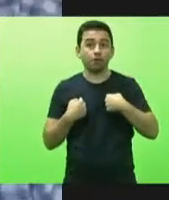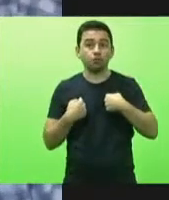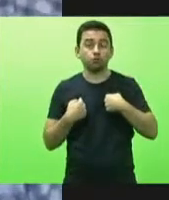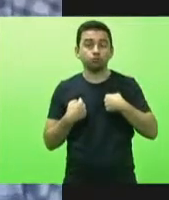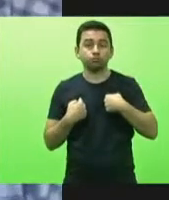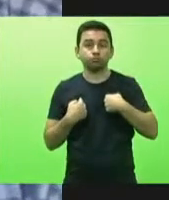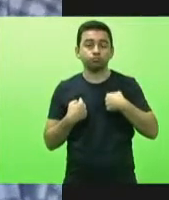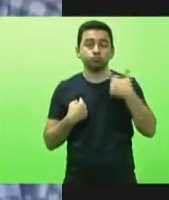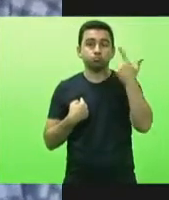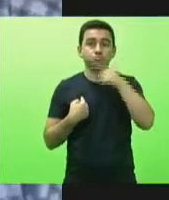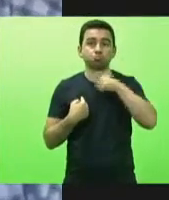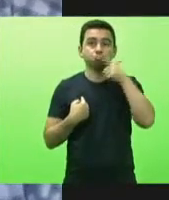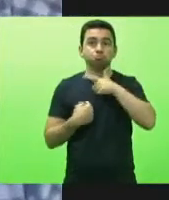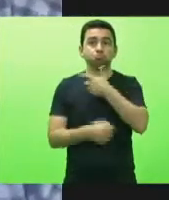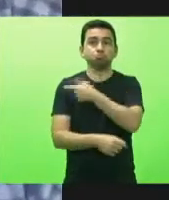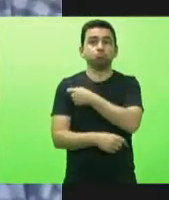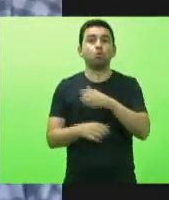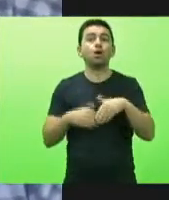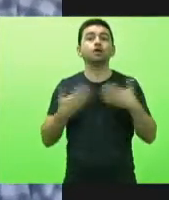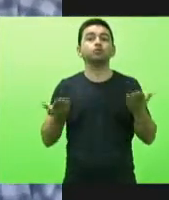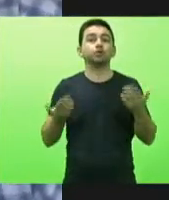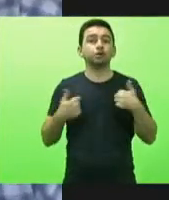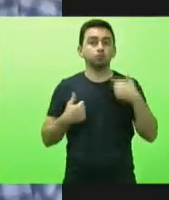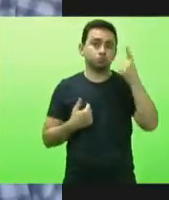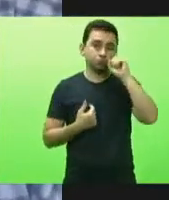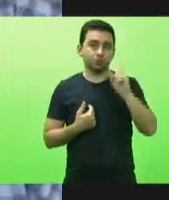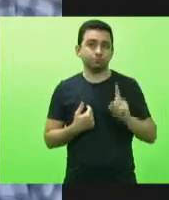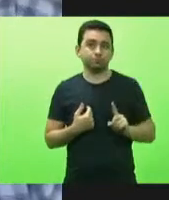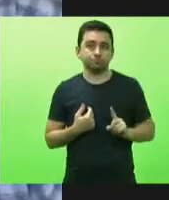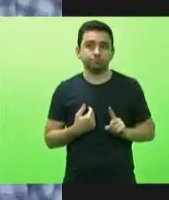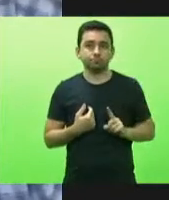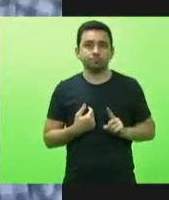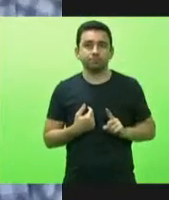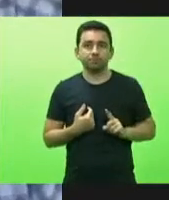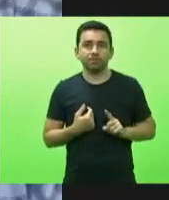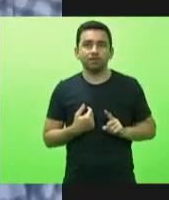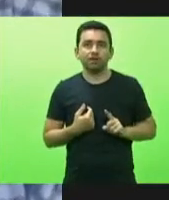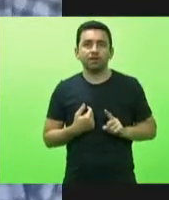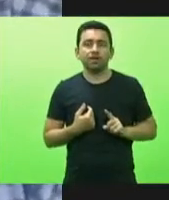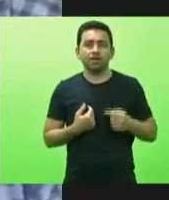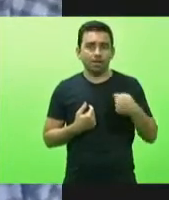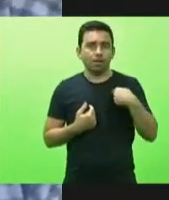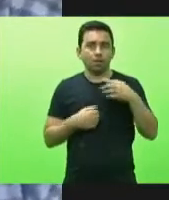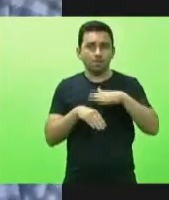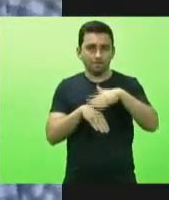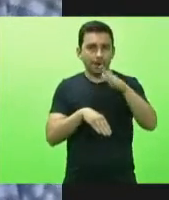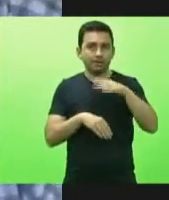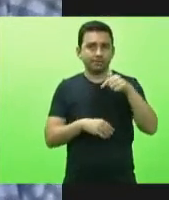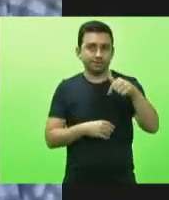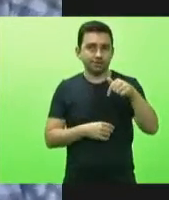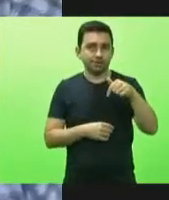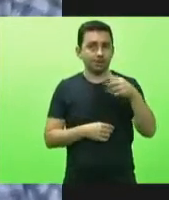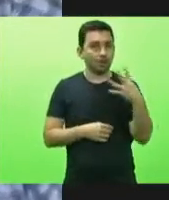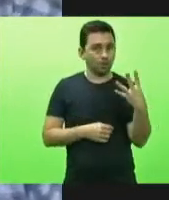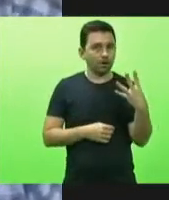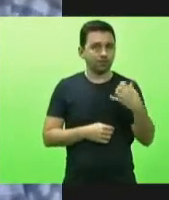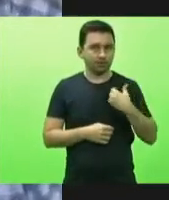embora eu já esteja naqueles de mais de 74 anos